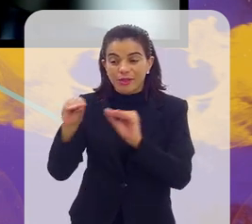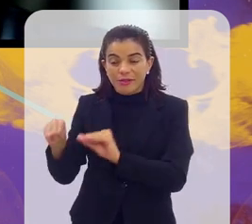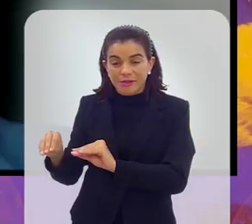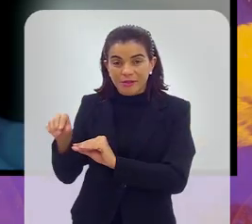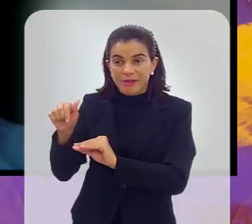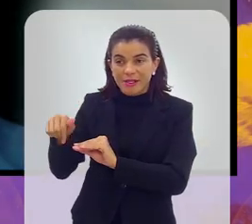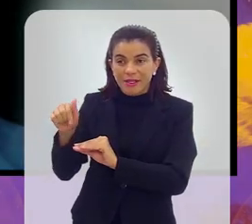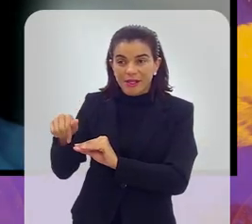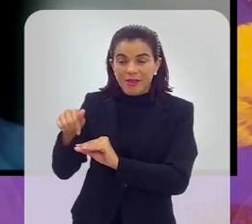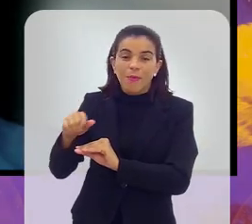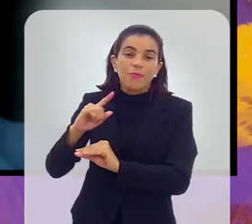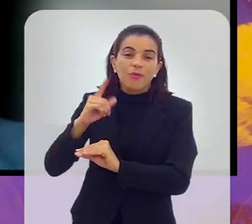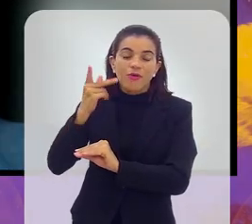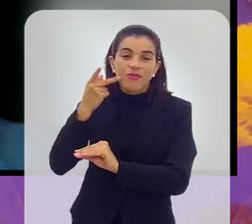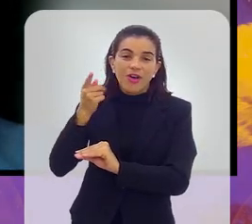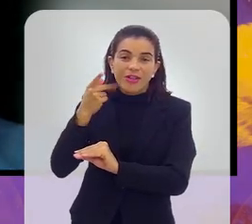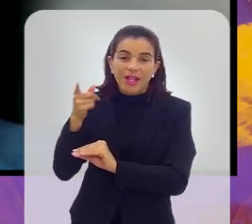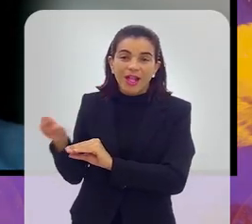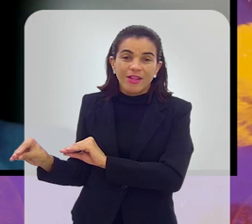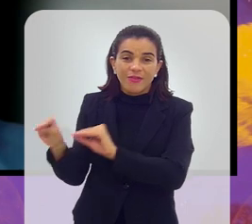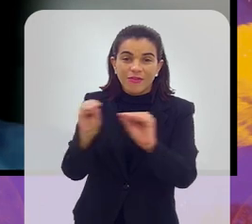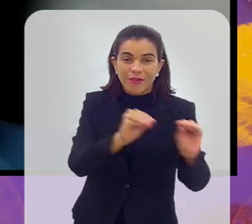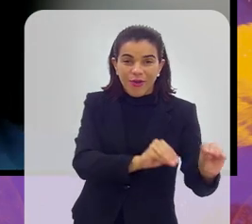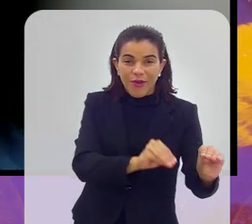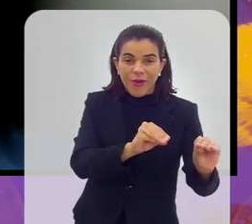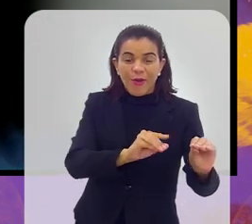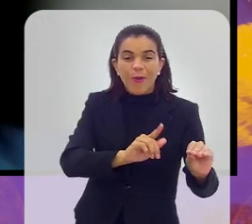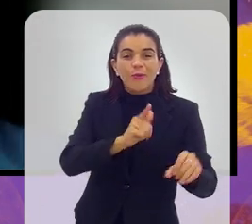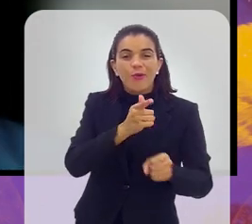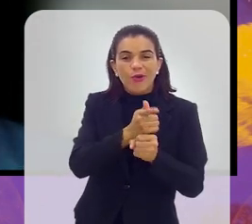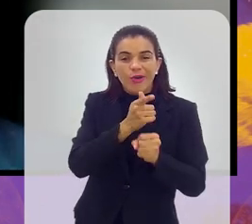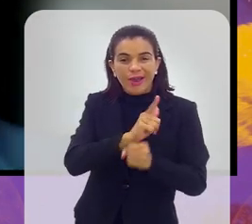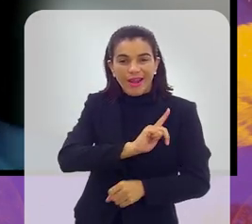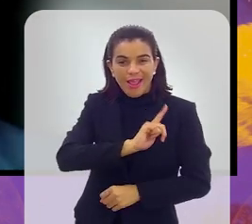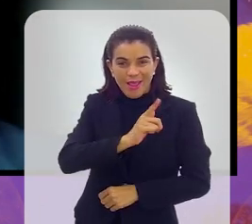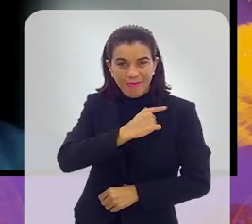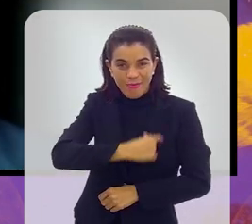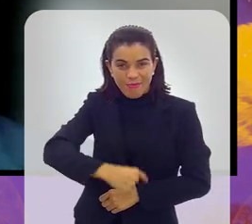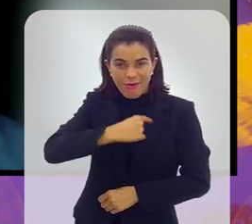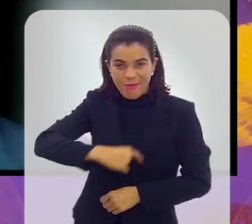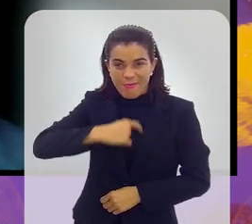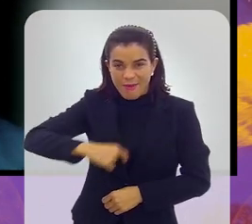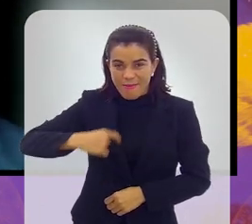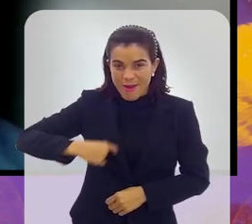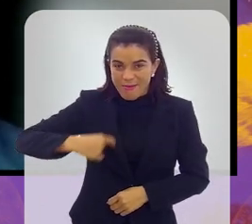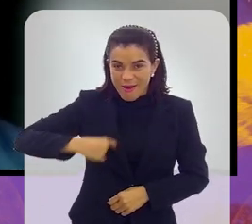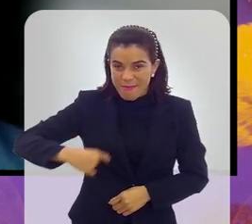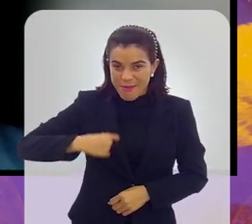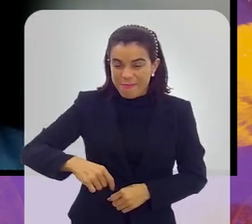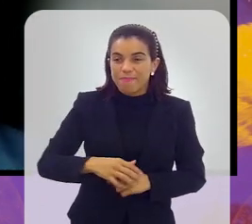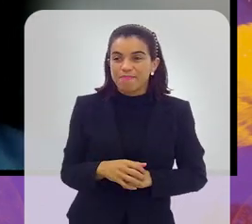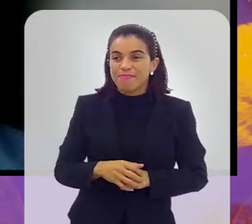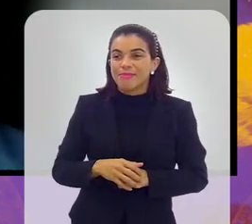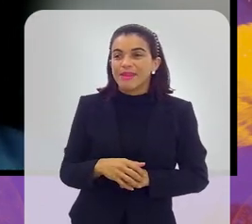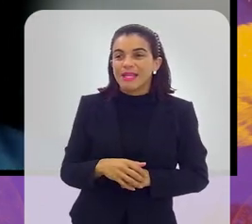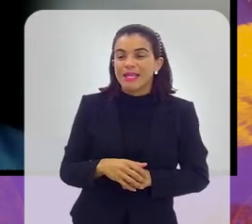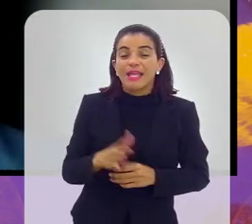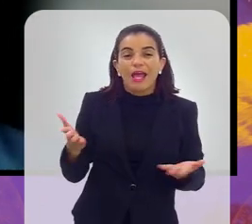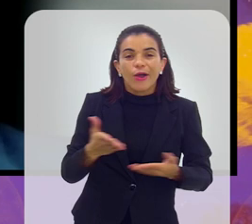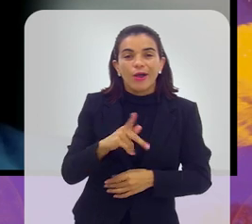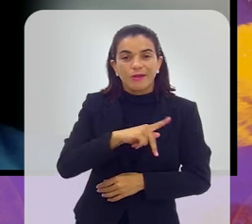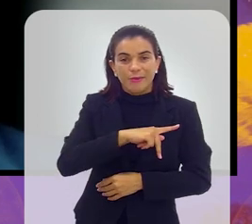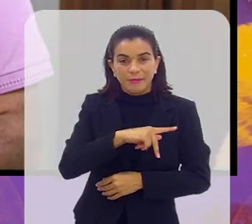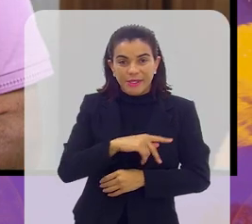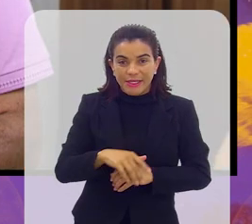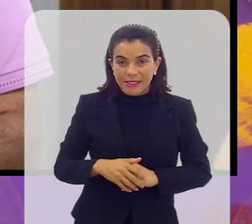ele foi transferido para o Fortaleza, veio para o Grêmio e agora está jogando em algum time menor, lá do próprio Rio Grande